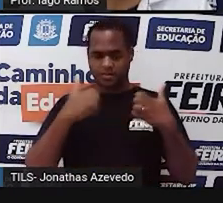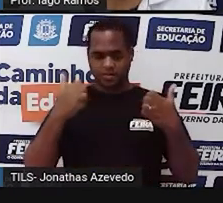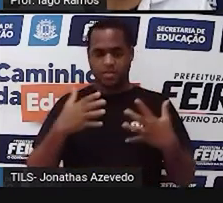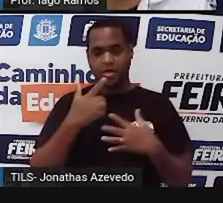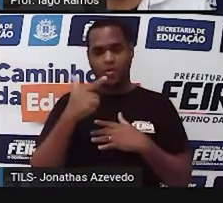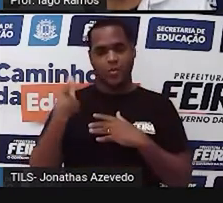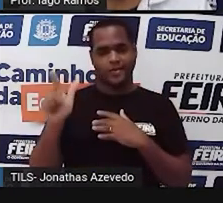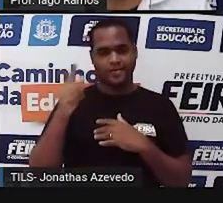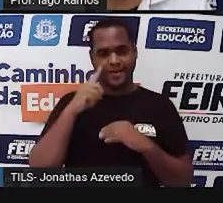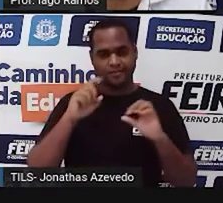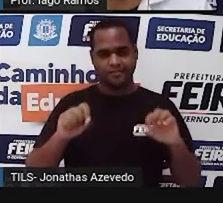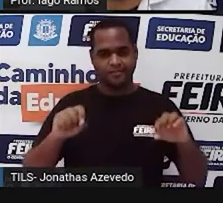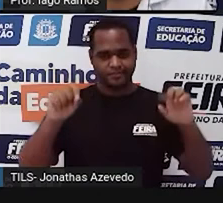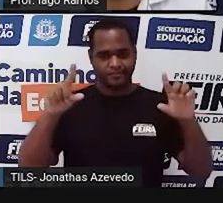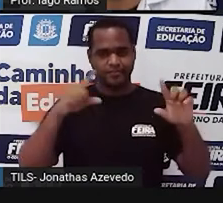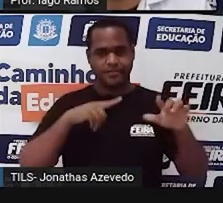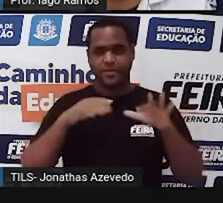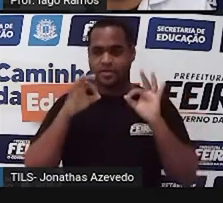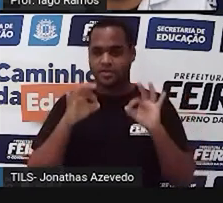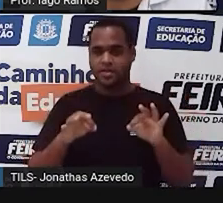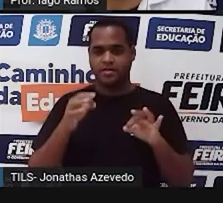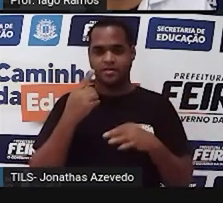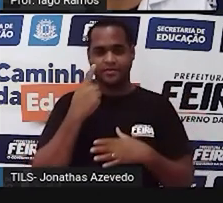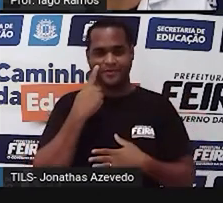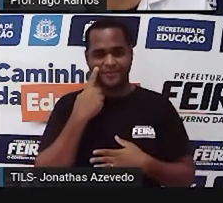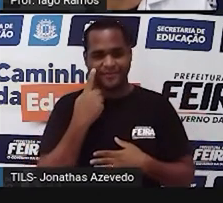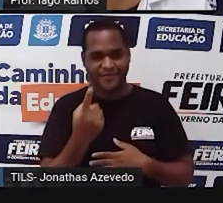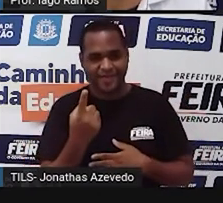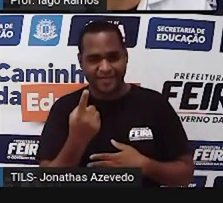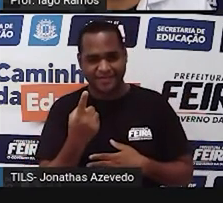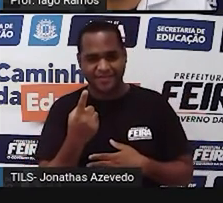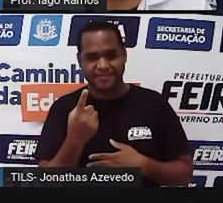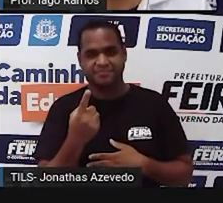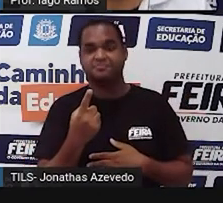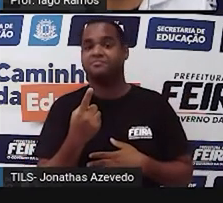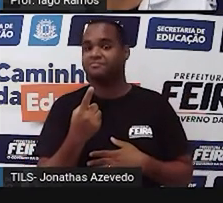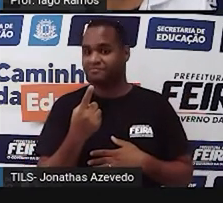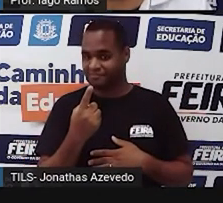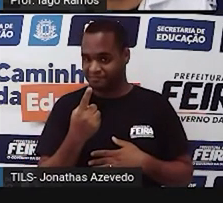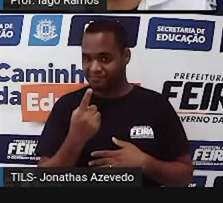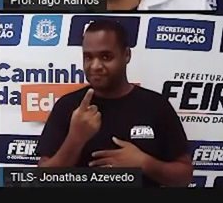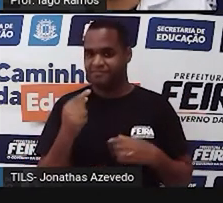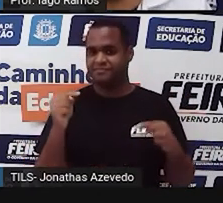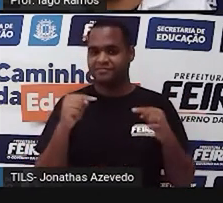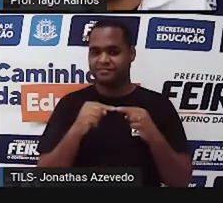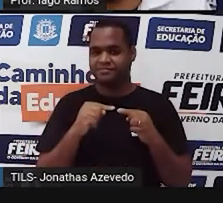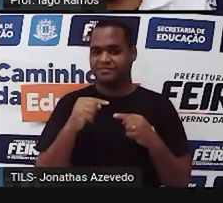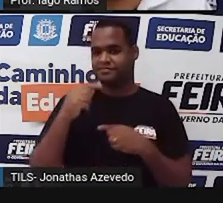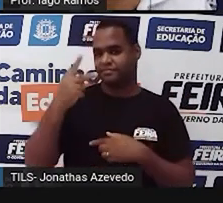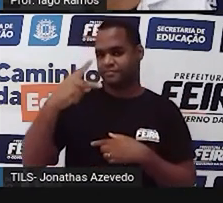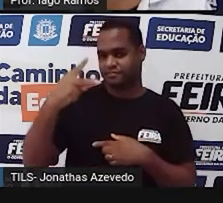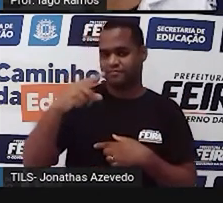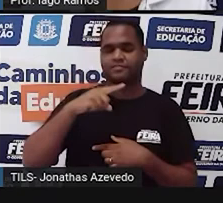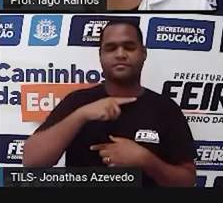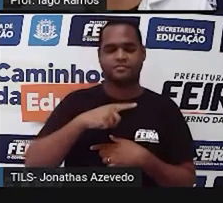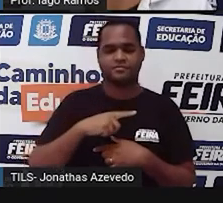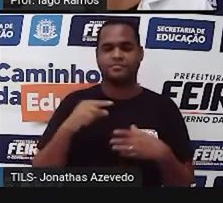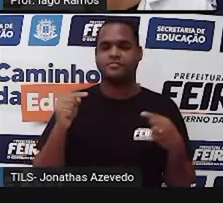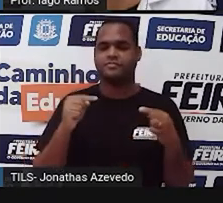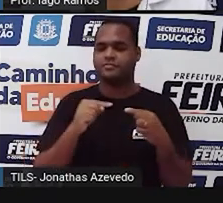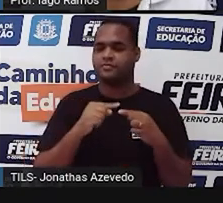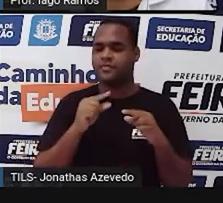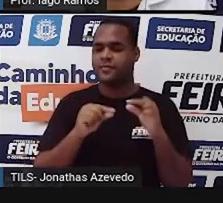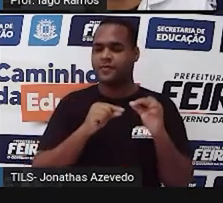página, setinha aqui, avançando. Olha só, nessa segunda etapa, tem aqui